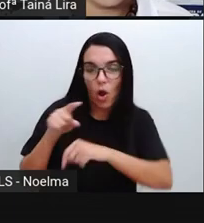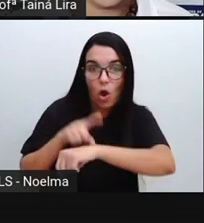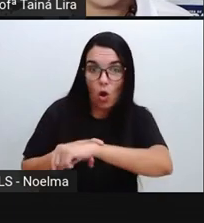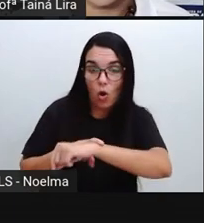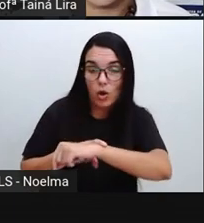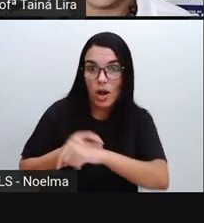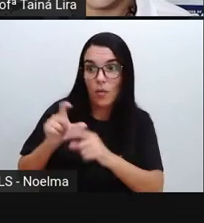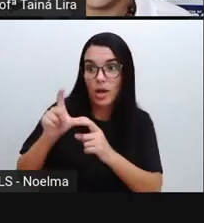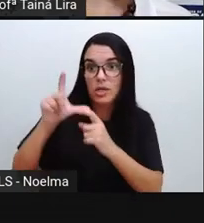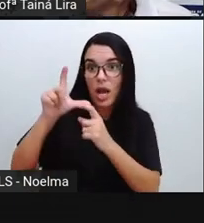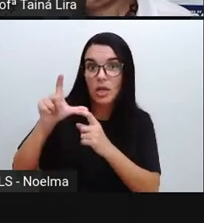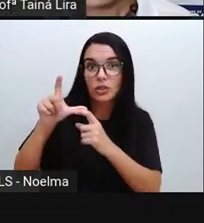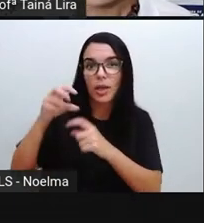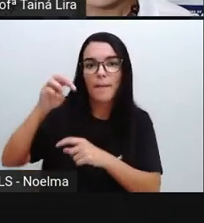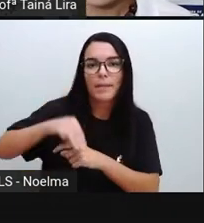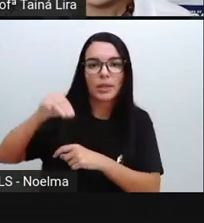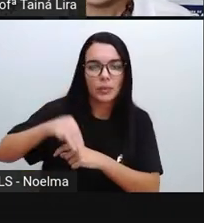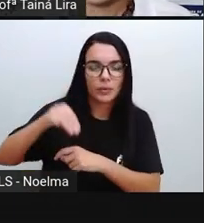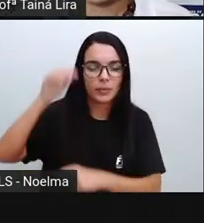os minutos, tá?